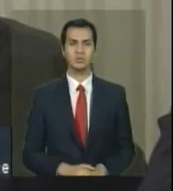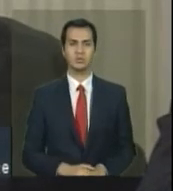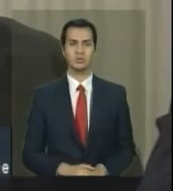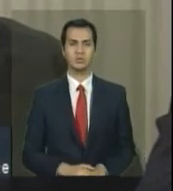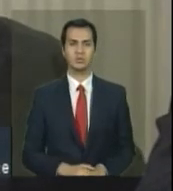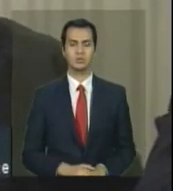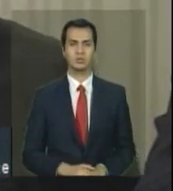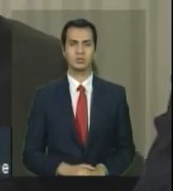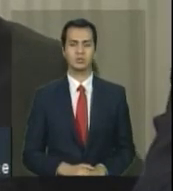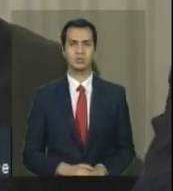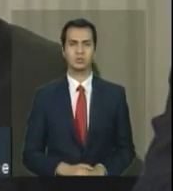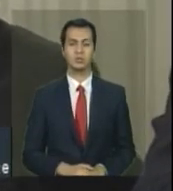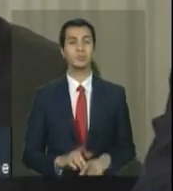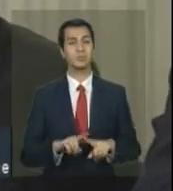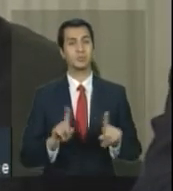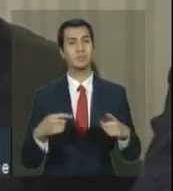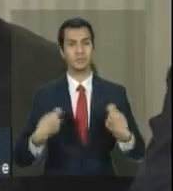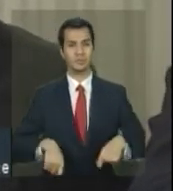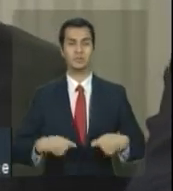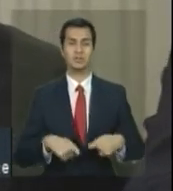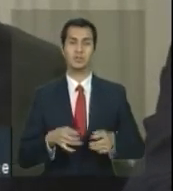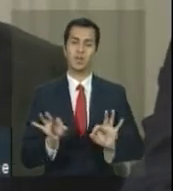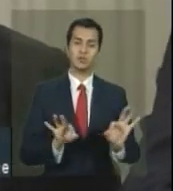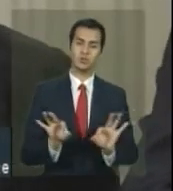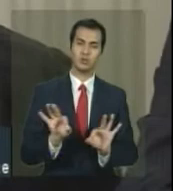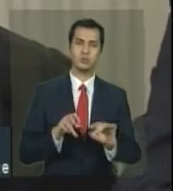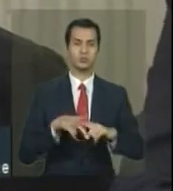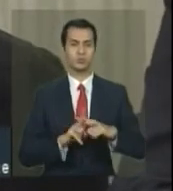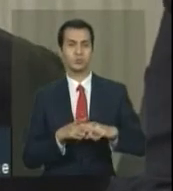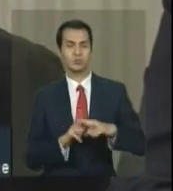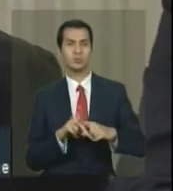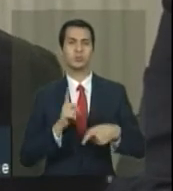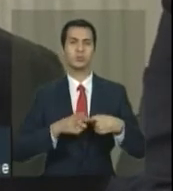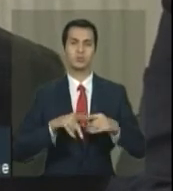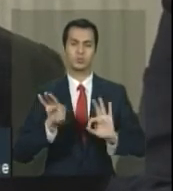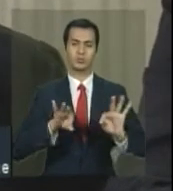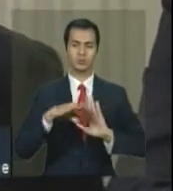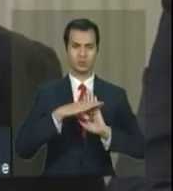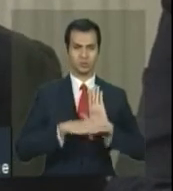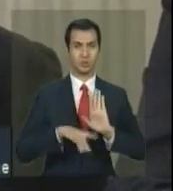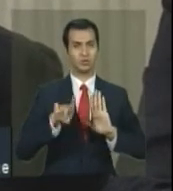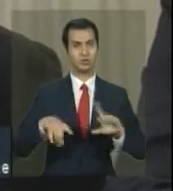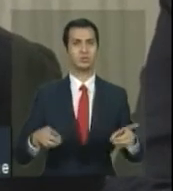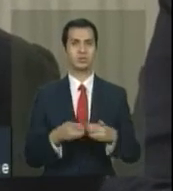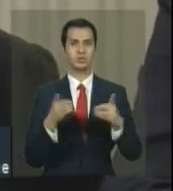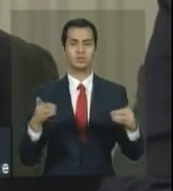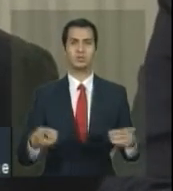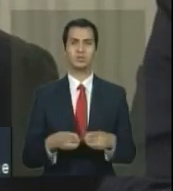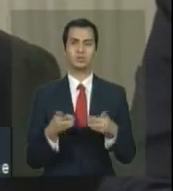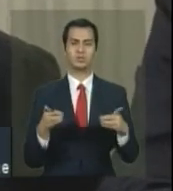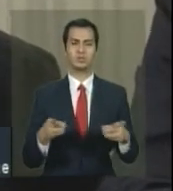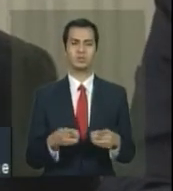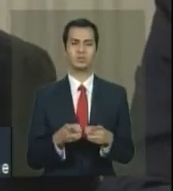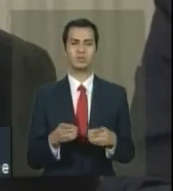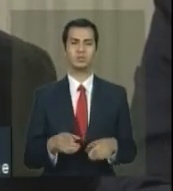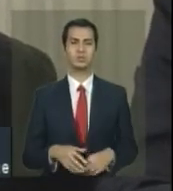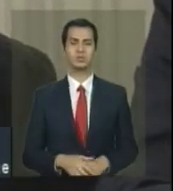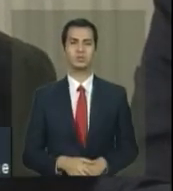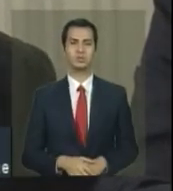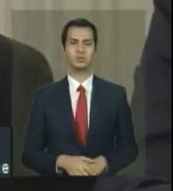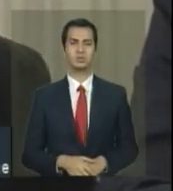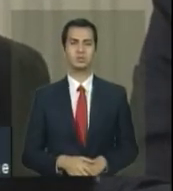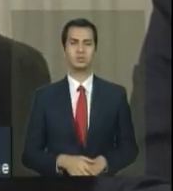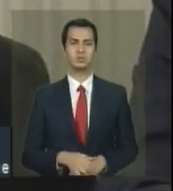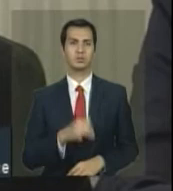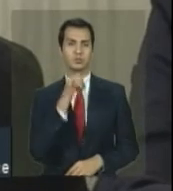Agora, você tem que ir ajustando também, porque o plano é um plano dinâmico, a medida, a gente, por exemplo, hoje nós continuamos, independente da